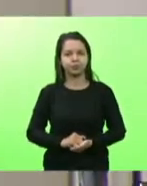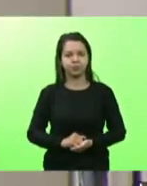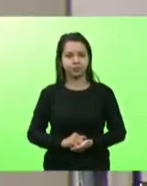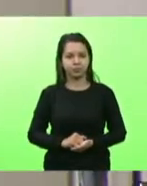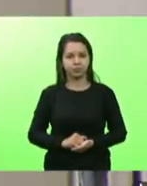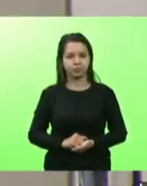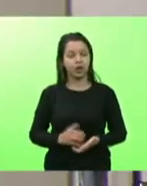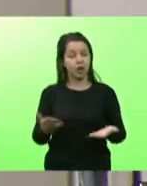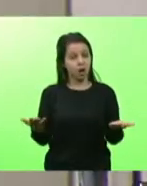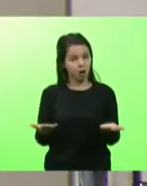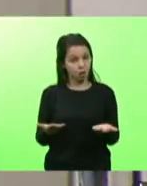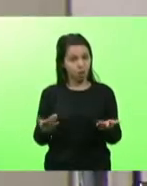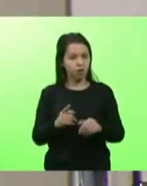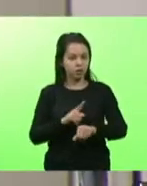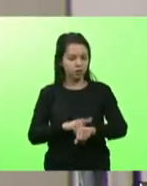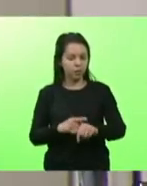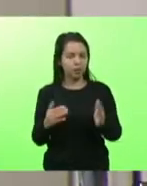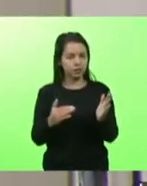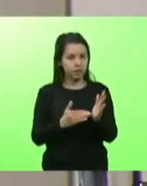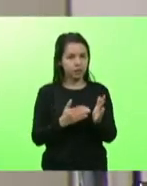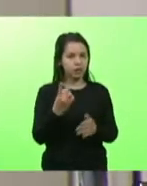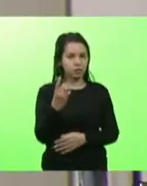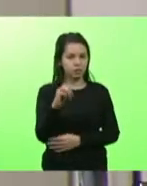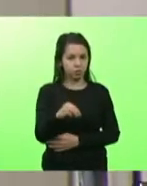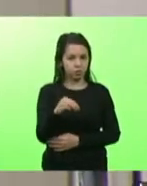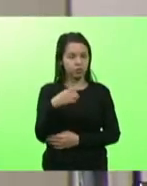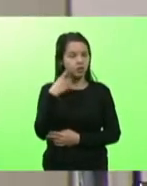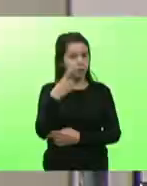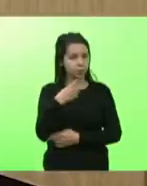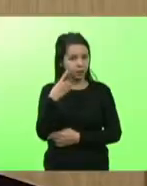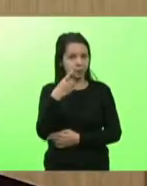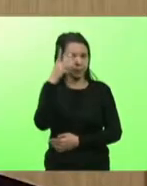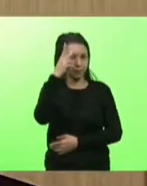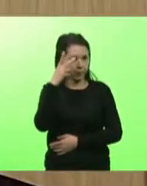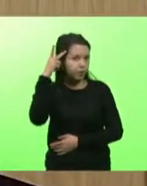Agora sim, pelo tempo de até dez minutos, fará-nos a palavra a deputada Paulinha.